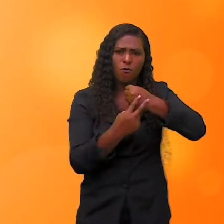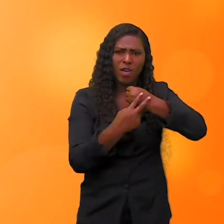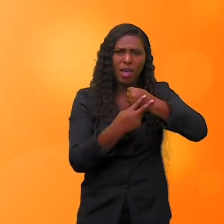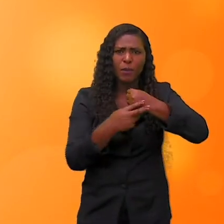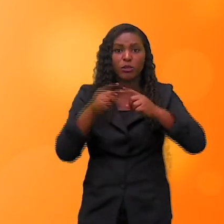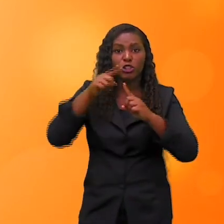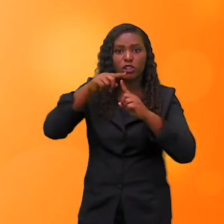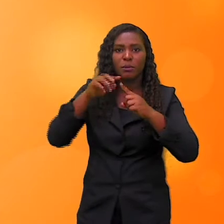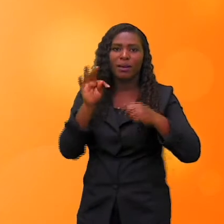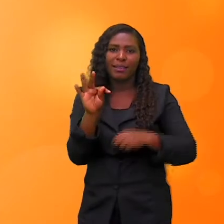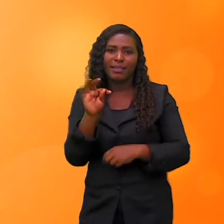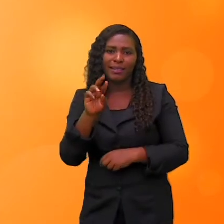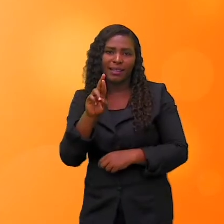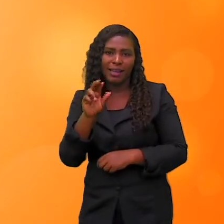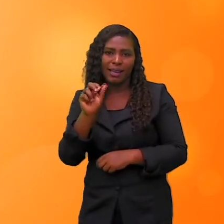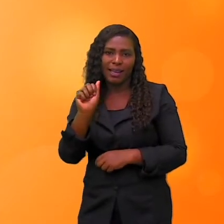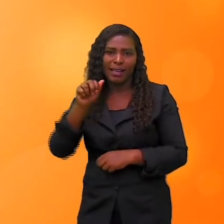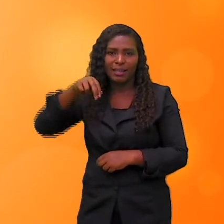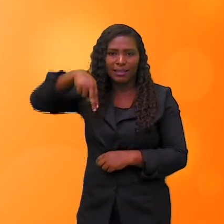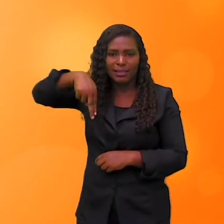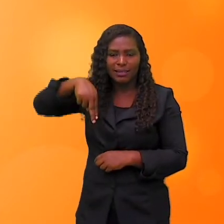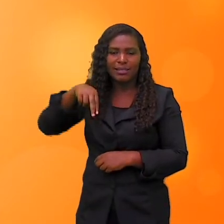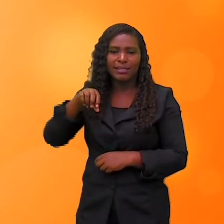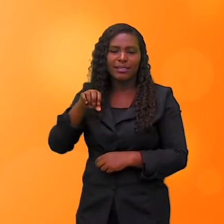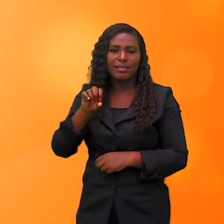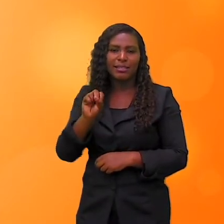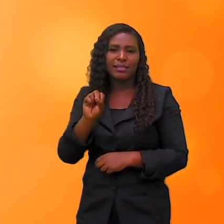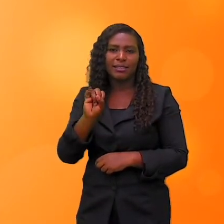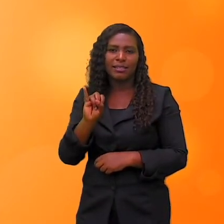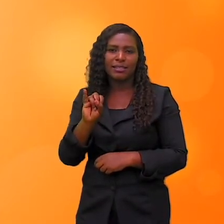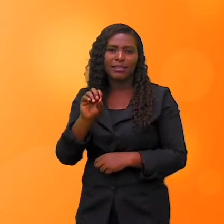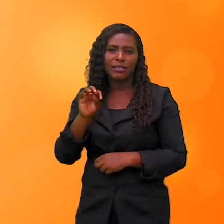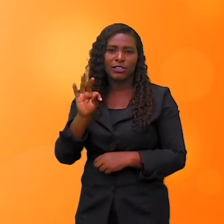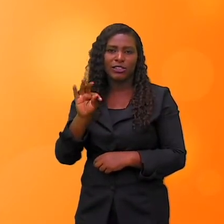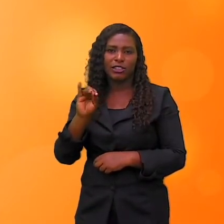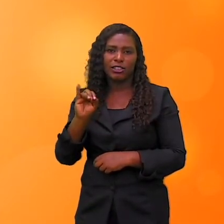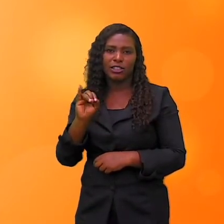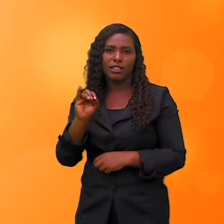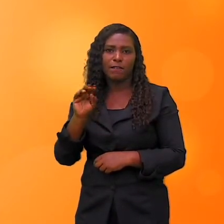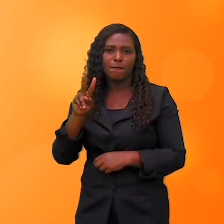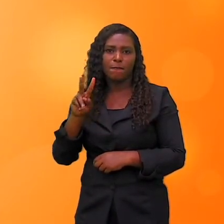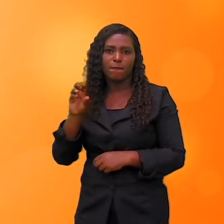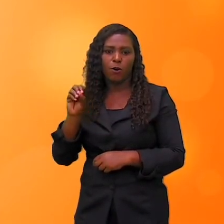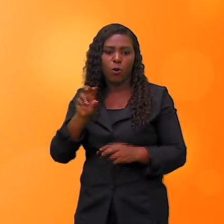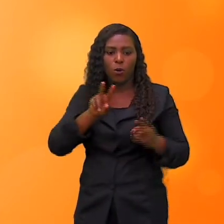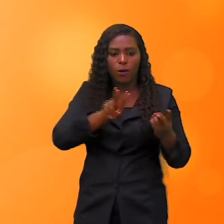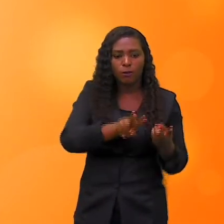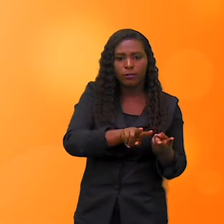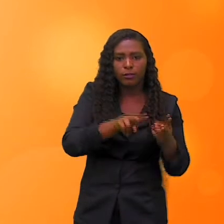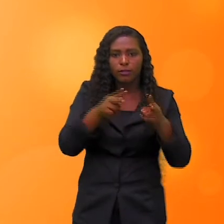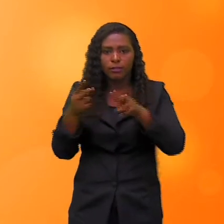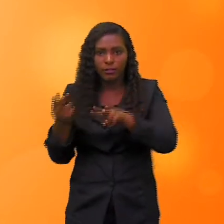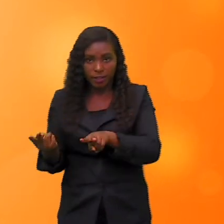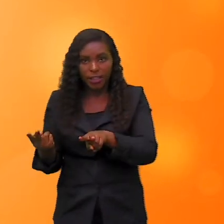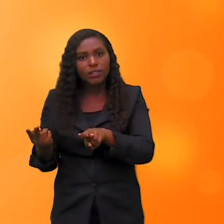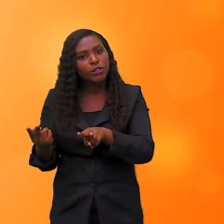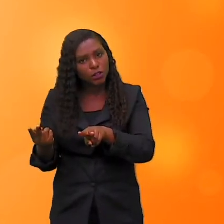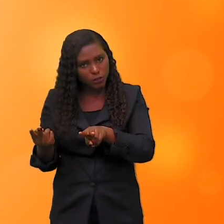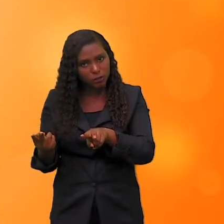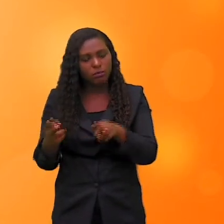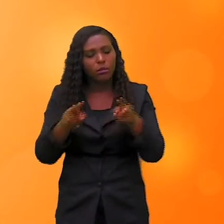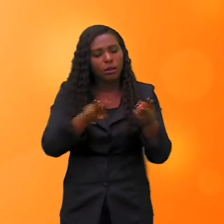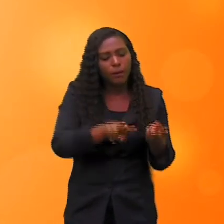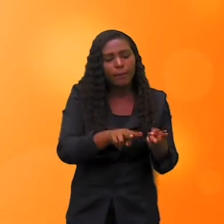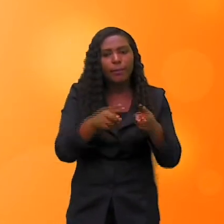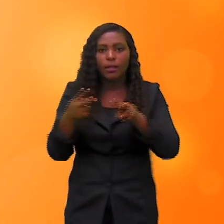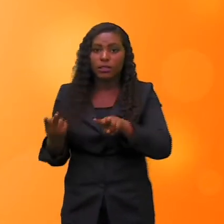transposição, essa inversão de voz, né? Ou seja, você converteu uma oração aí que